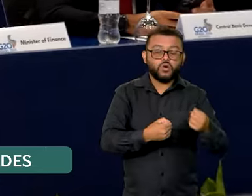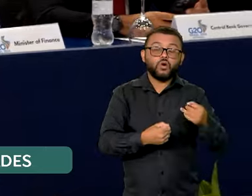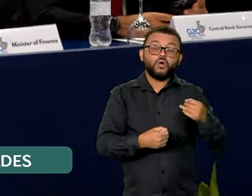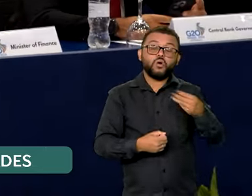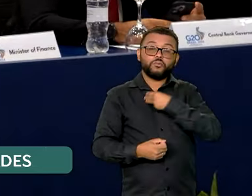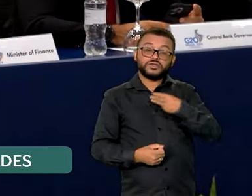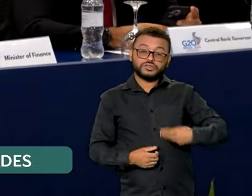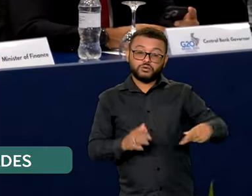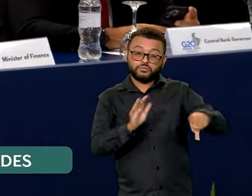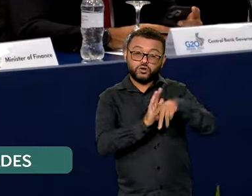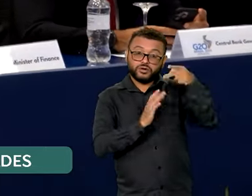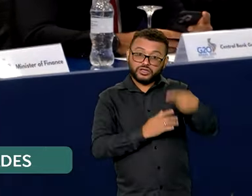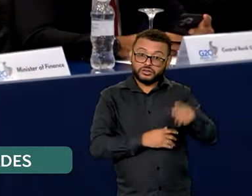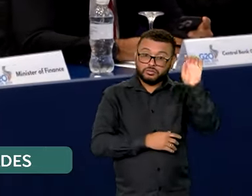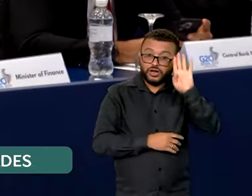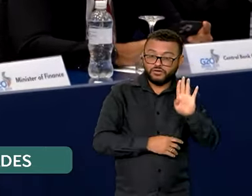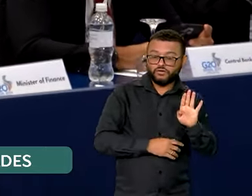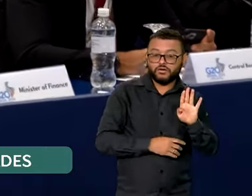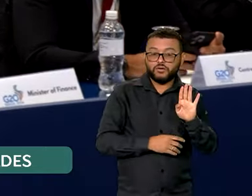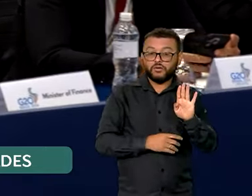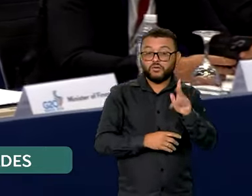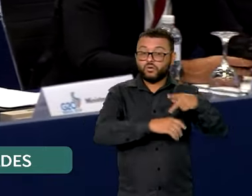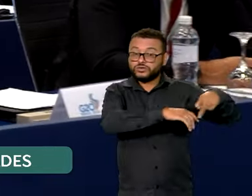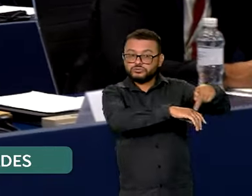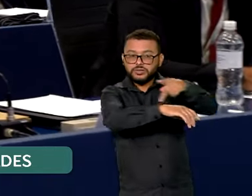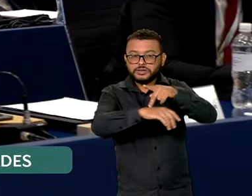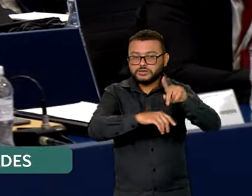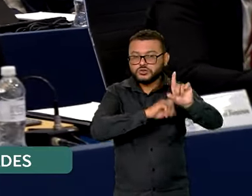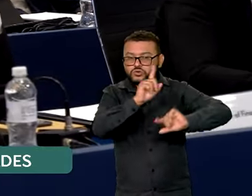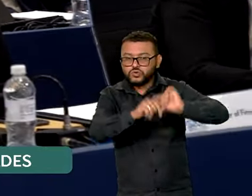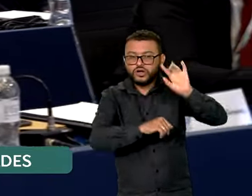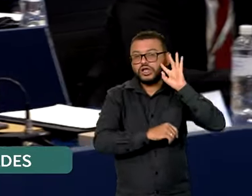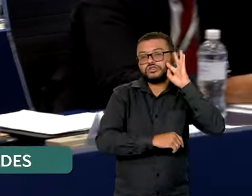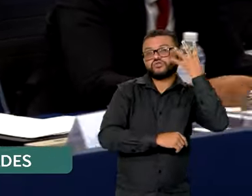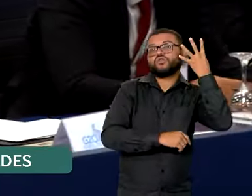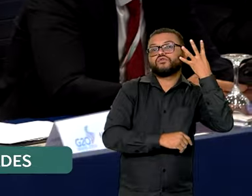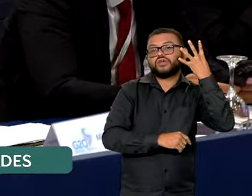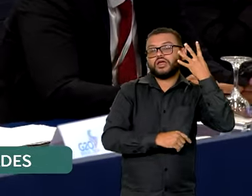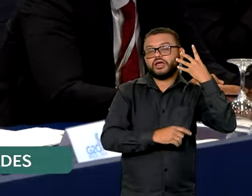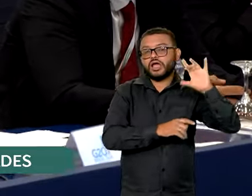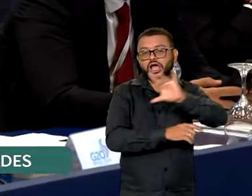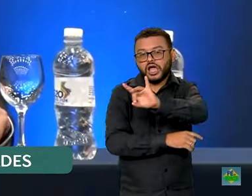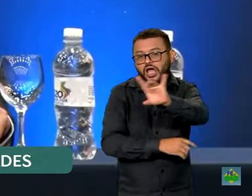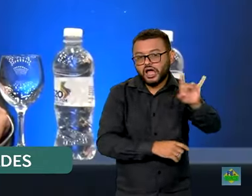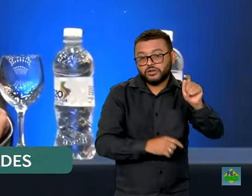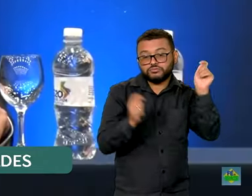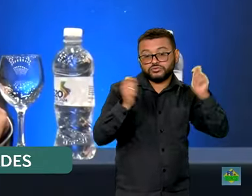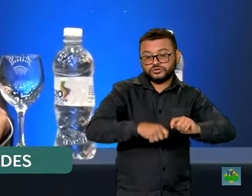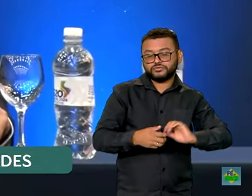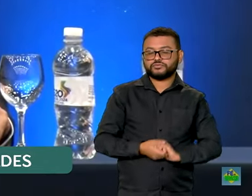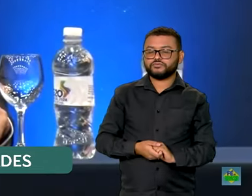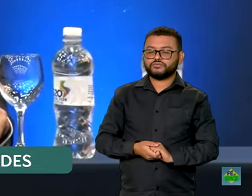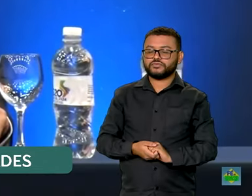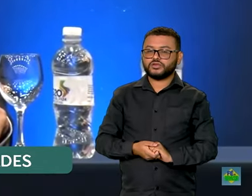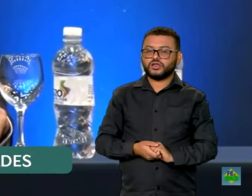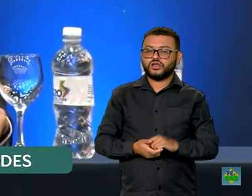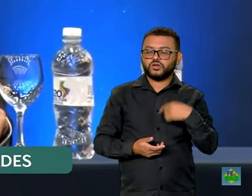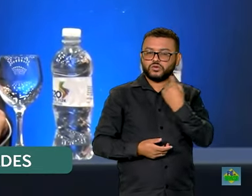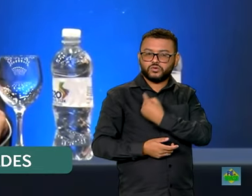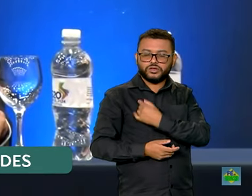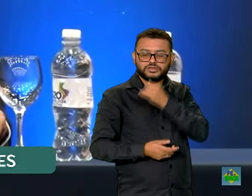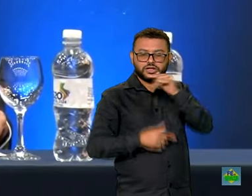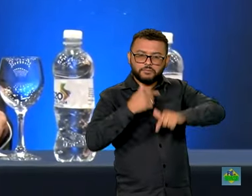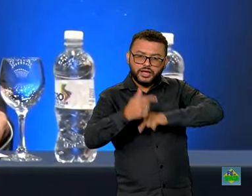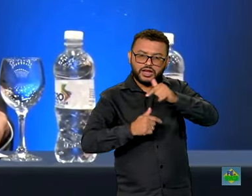Fazenda do Brasil disse que as nações podem tomar providências individuais. Centralidade do combate às